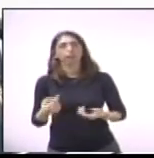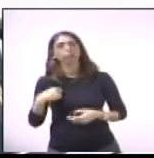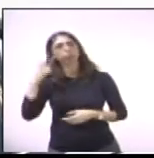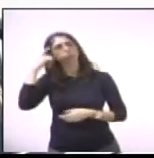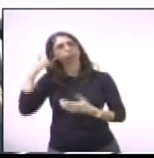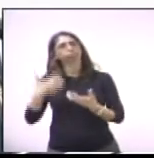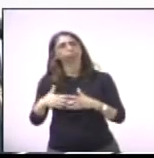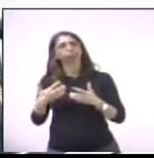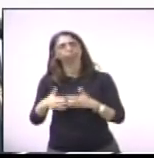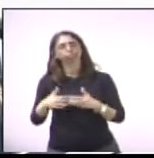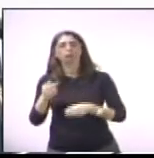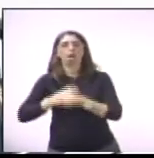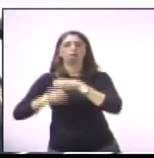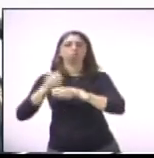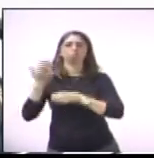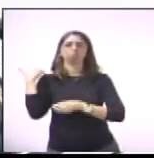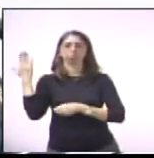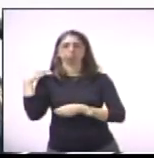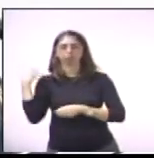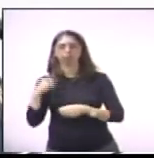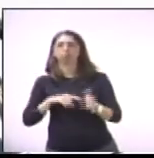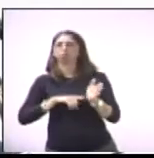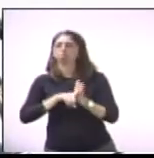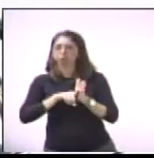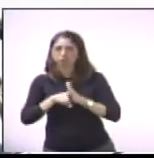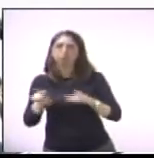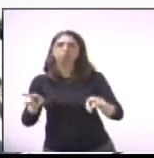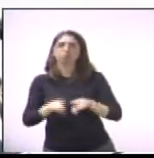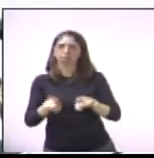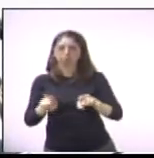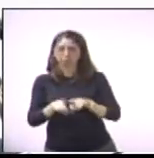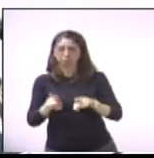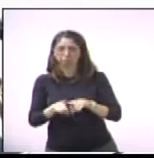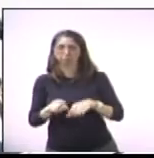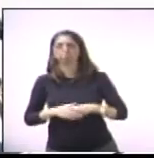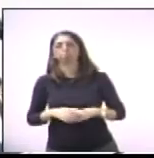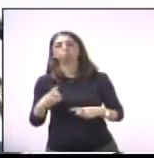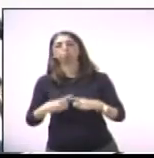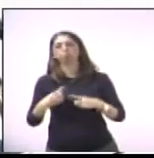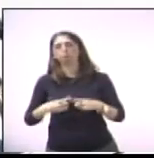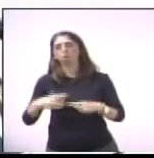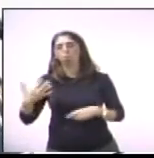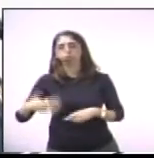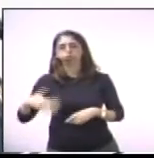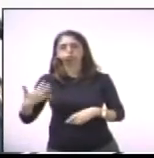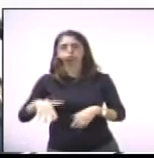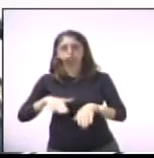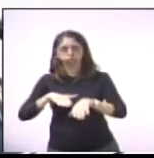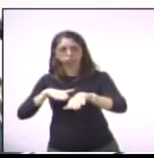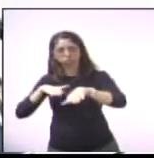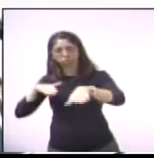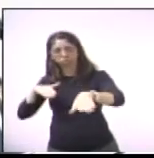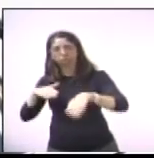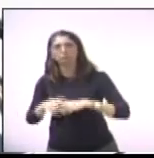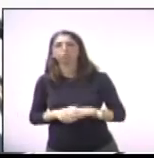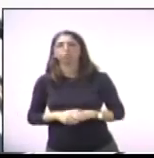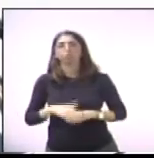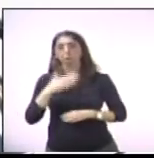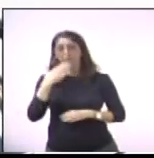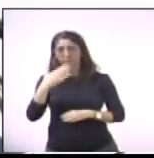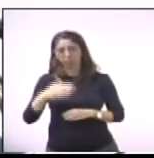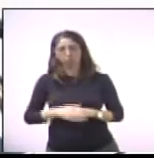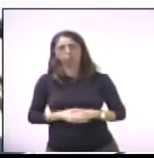Mobilidade Urbana, e eu venho, através desta, pedir o apoio do nosso líder de governo